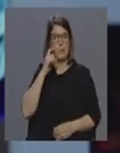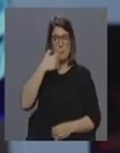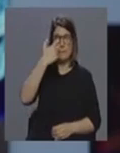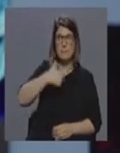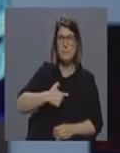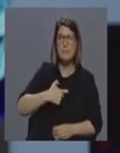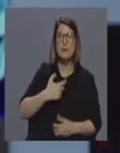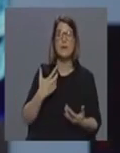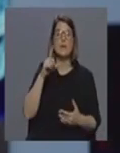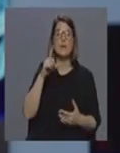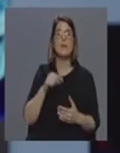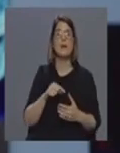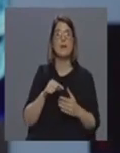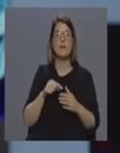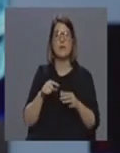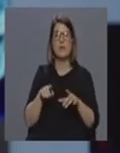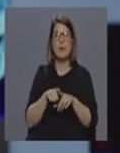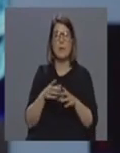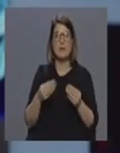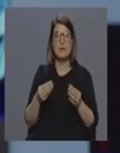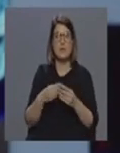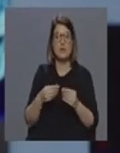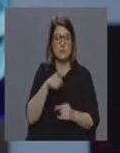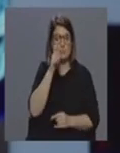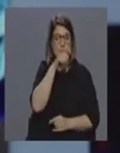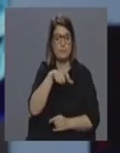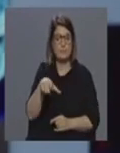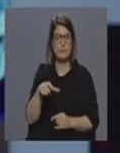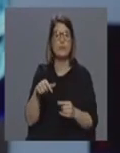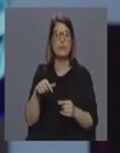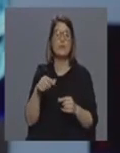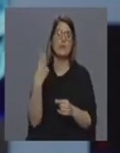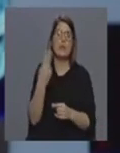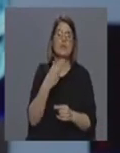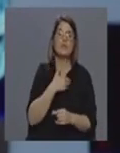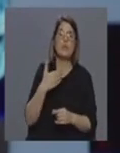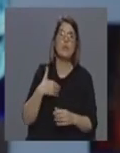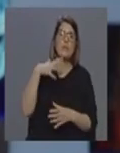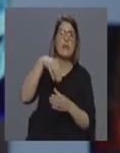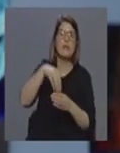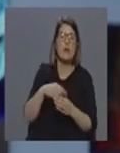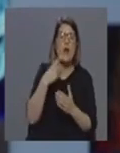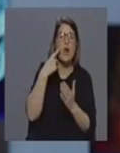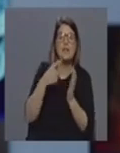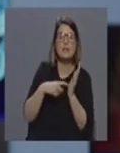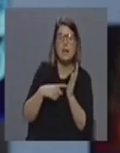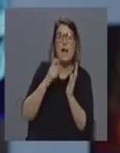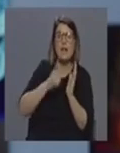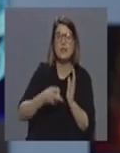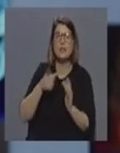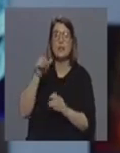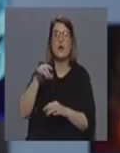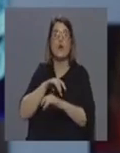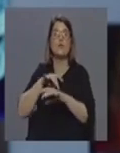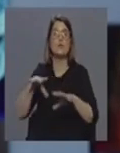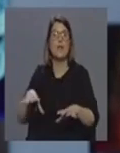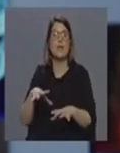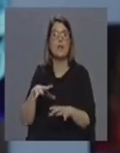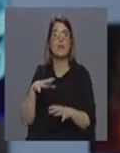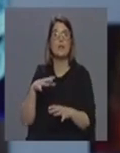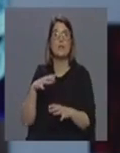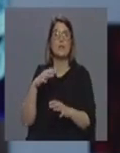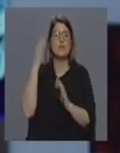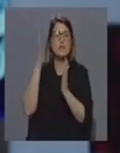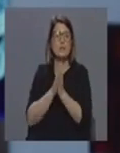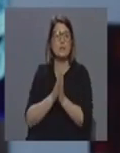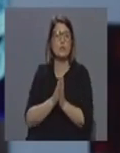levantamento também dos próprios equipamentos de proteção individual existentes não usinados nas unidades de saúde o reforço nomeadamente até do Agazete do Hospital de Santo Espírito e da